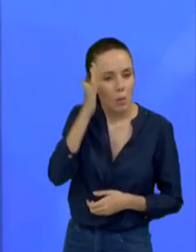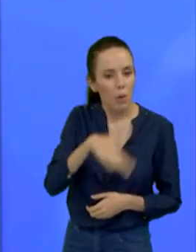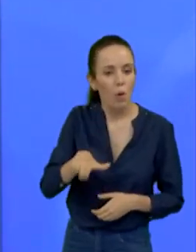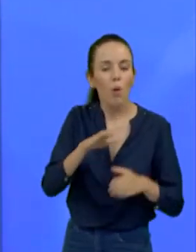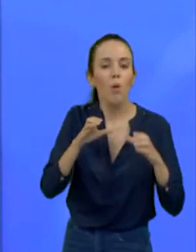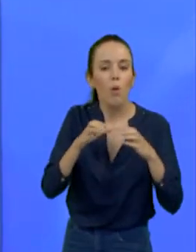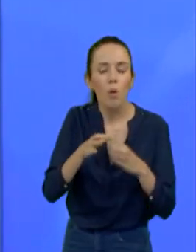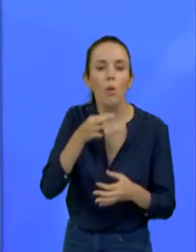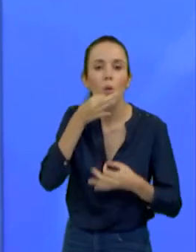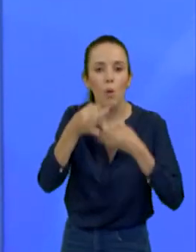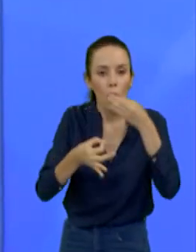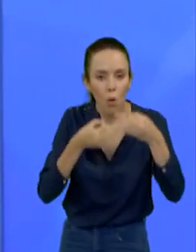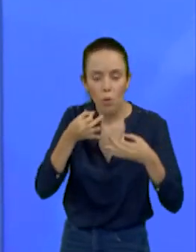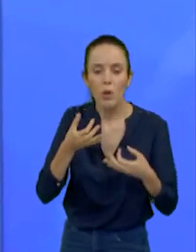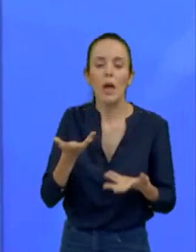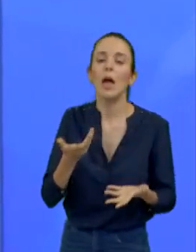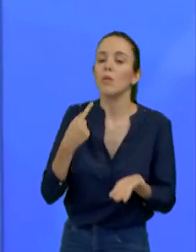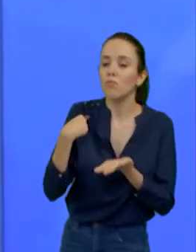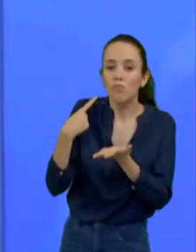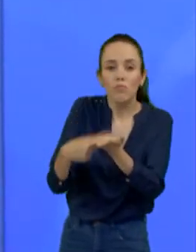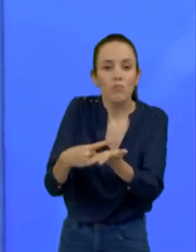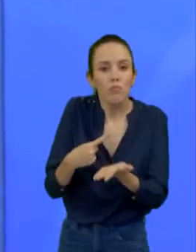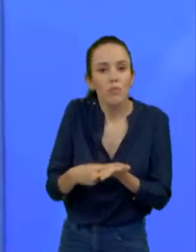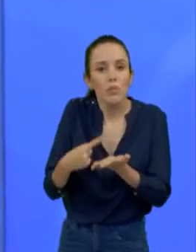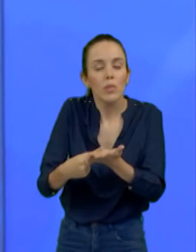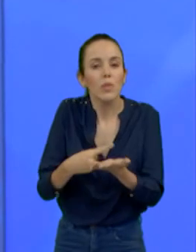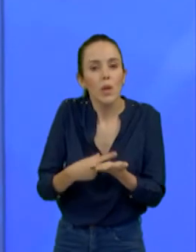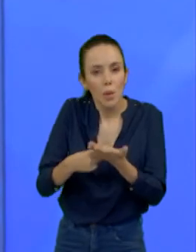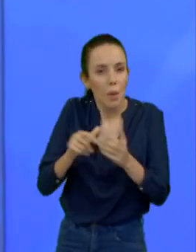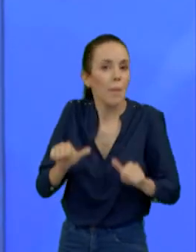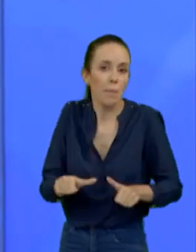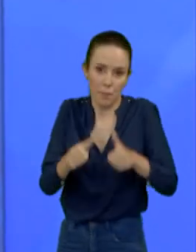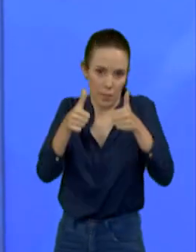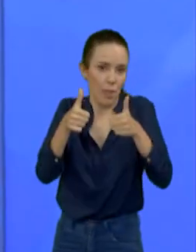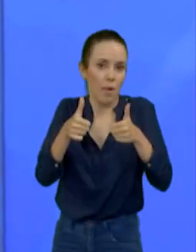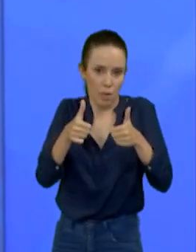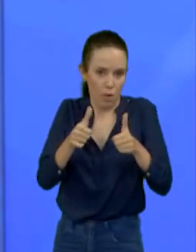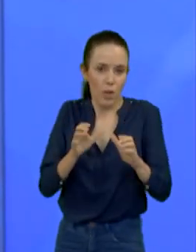junto com eles, chegar a um acordo para a melhora de todo o setor.